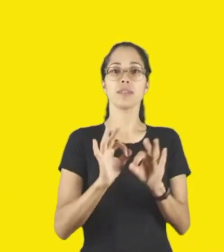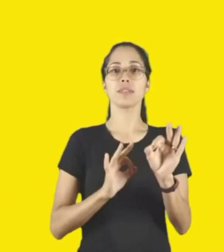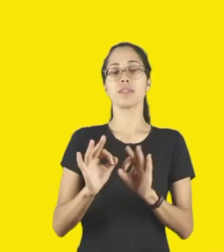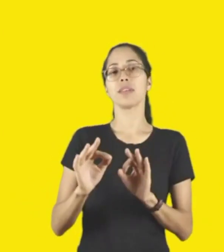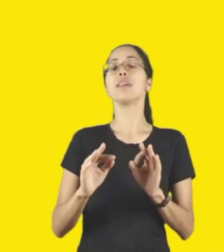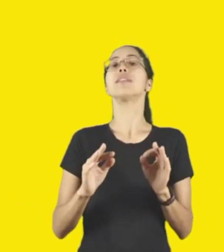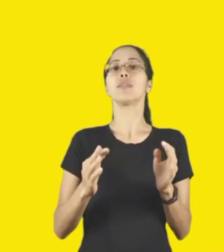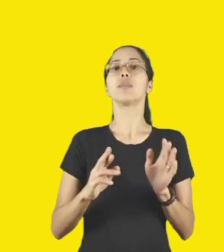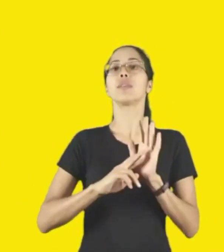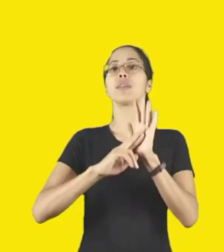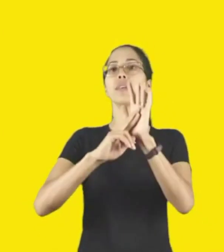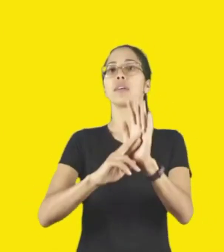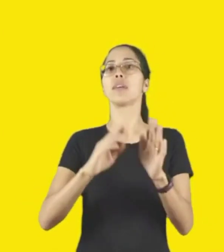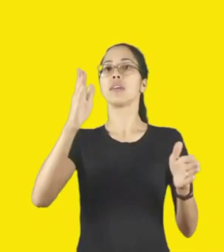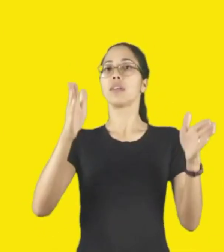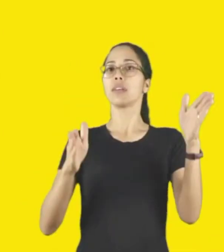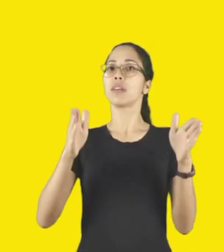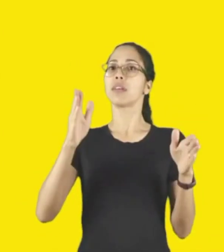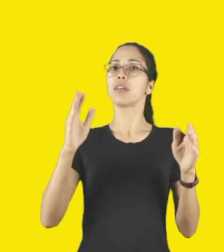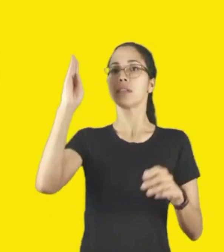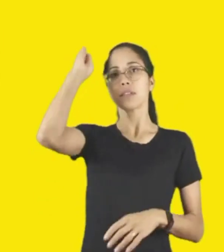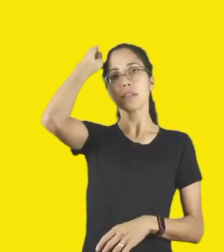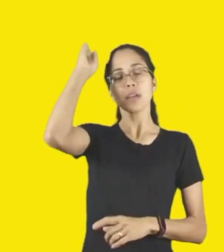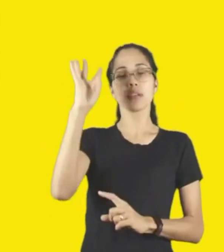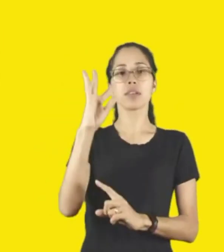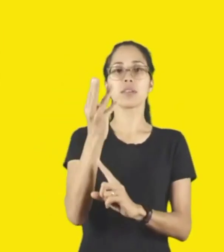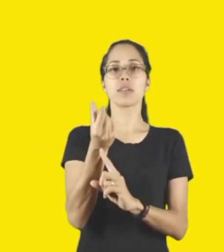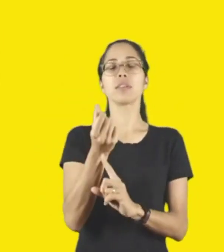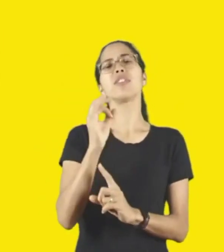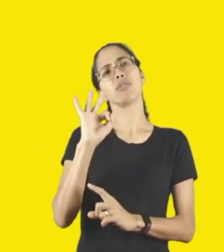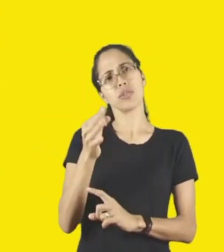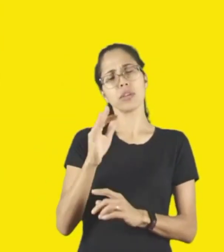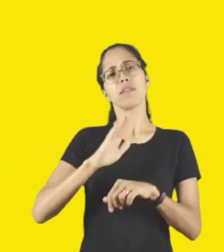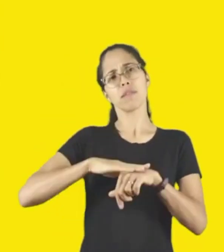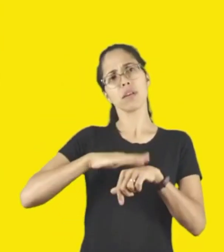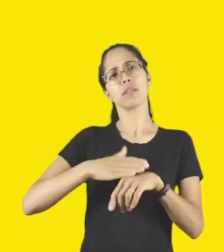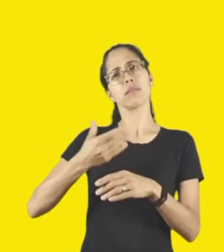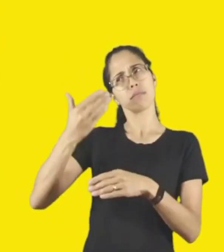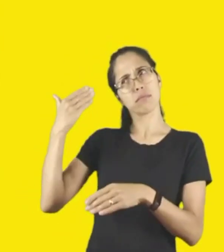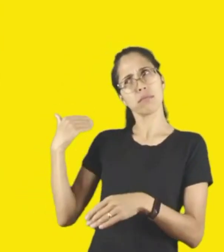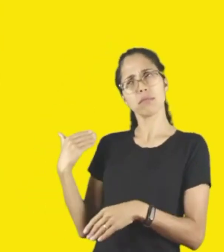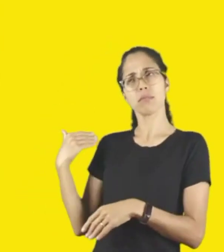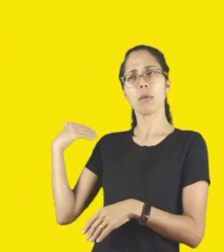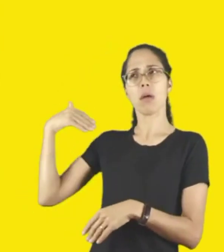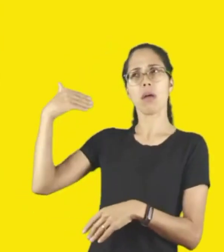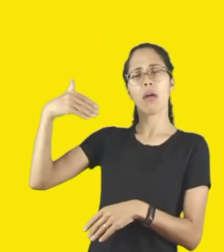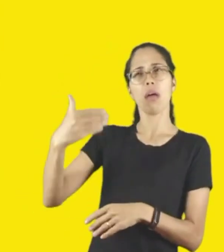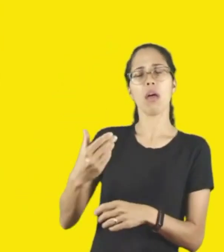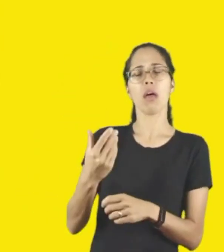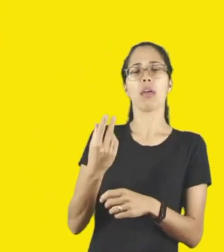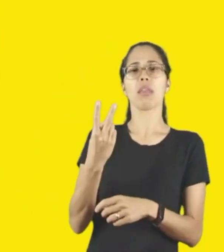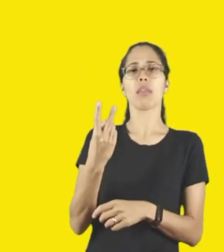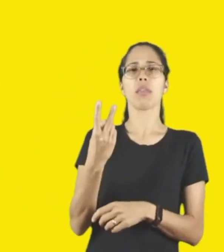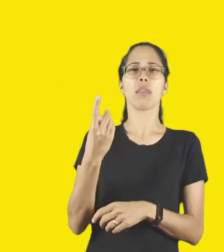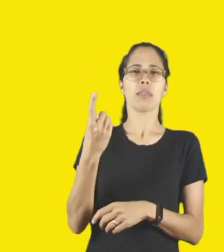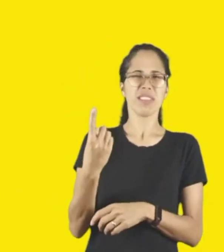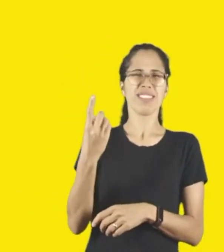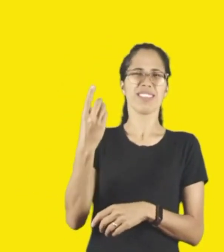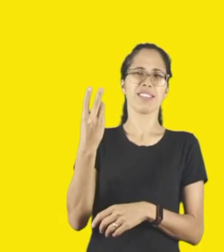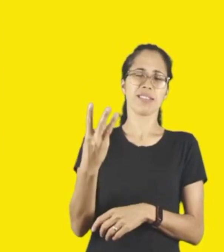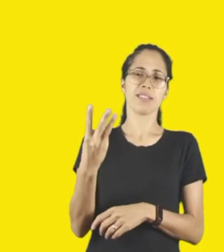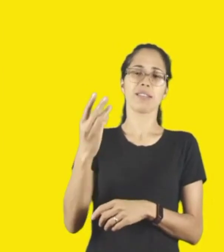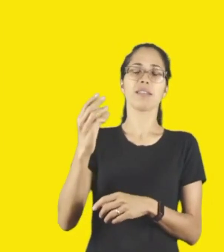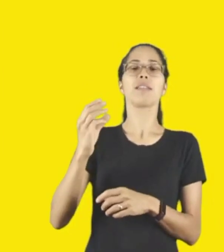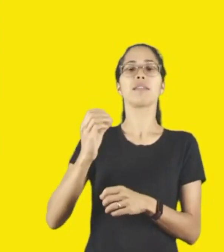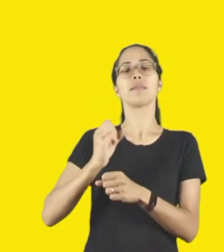Artes, que já realizamos, estamos já na 13ª edição, desde 2008. Ele realiza uma extensa